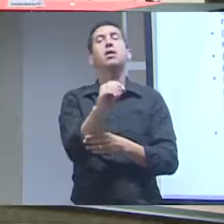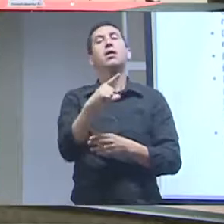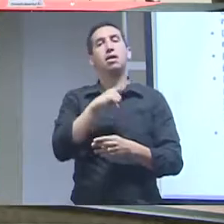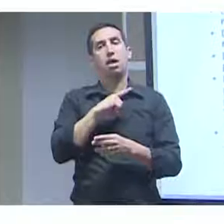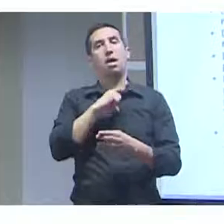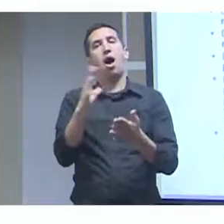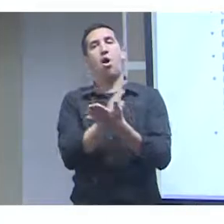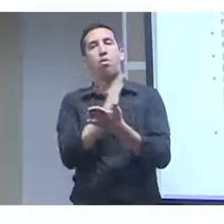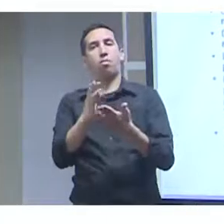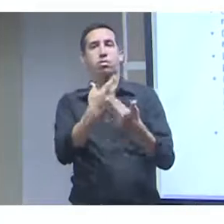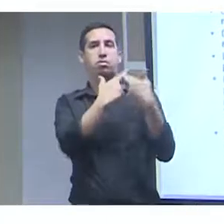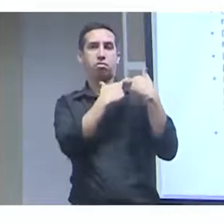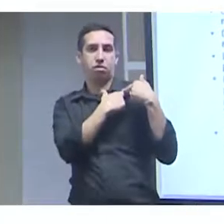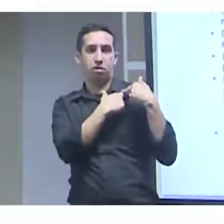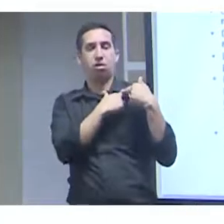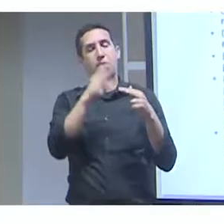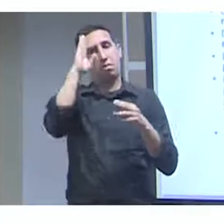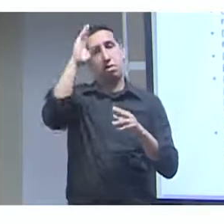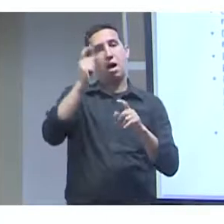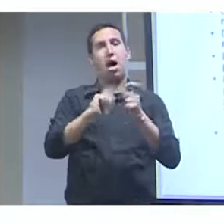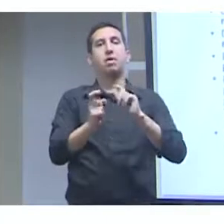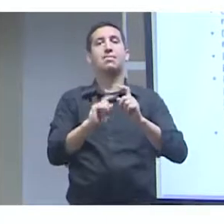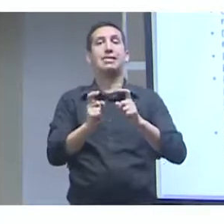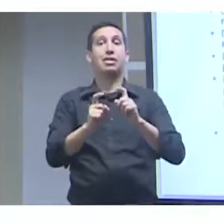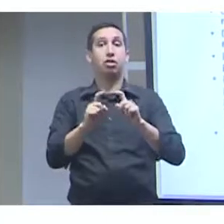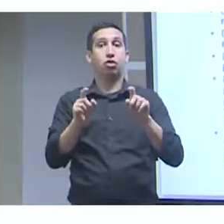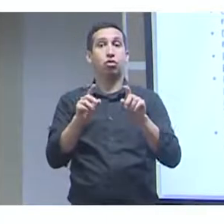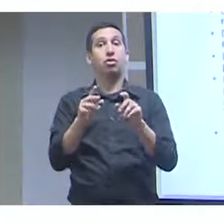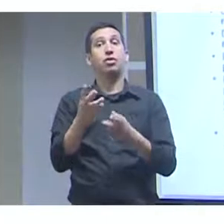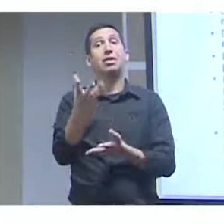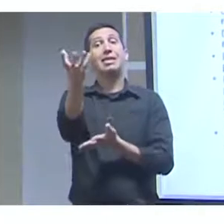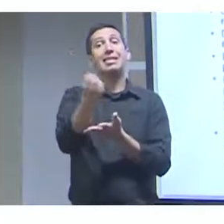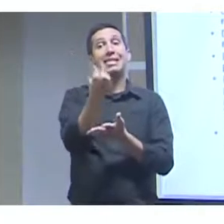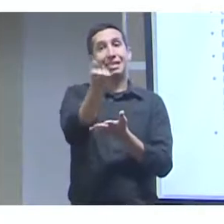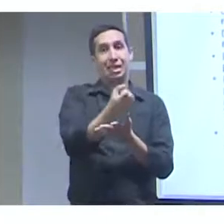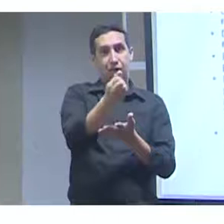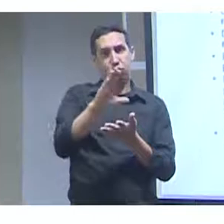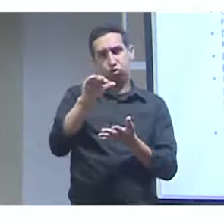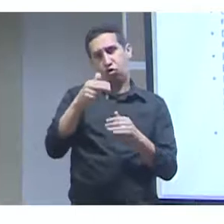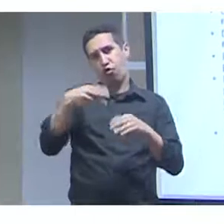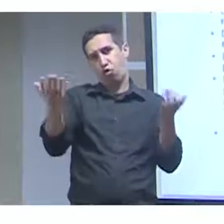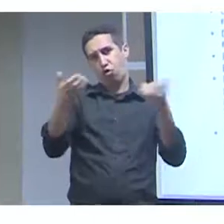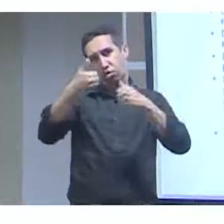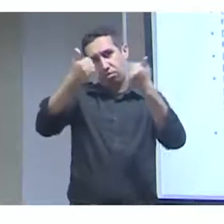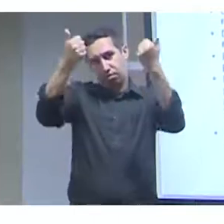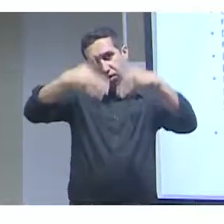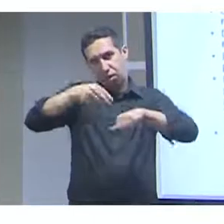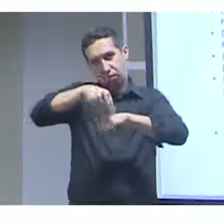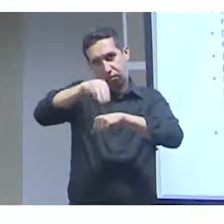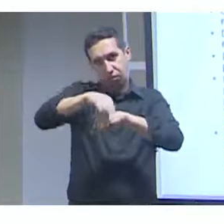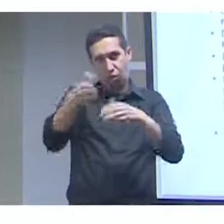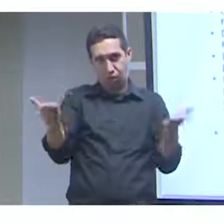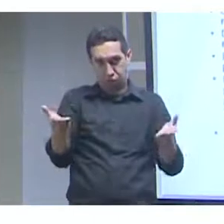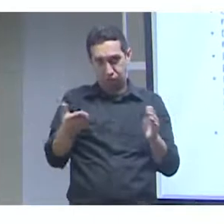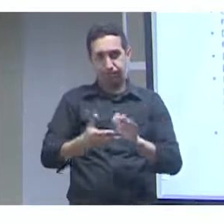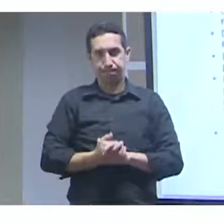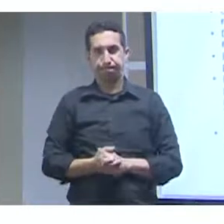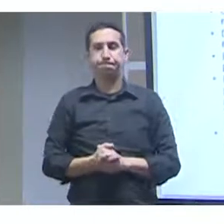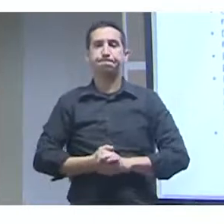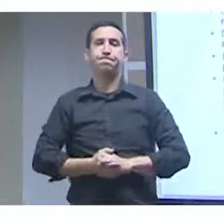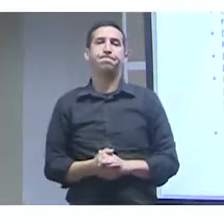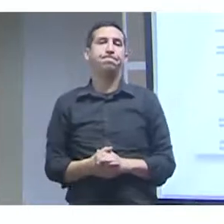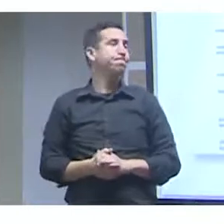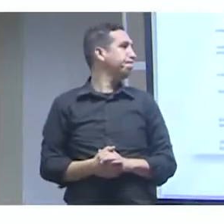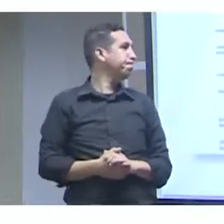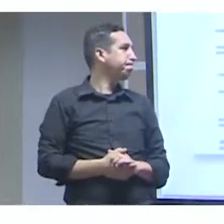em 2010, com algumas atribuições, entre elas, a de administração de dados científicos, que é um pouco o que eu vou falar aqui para vocês